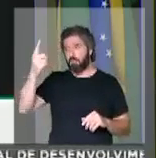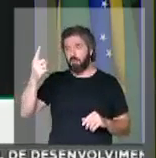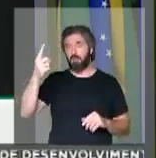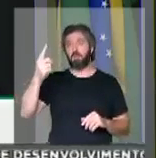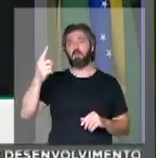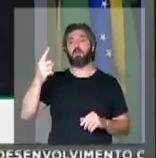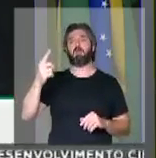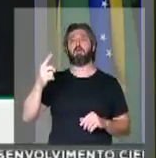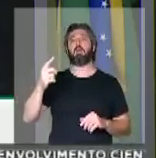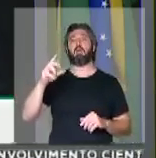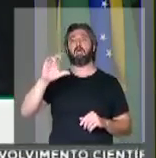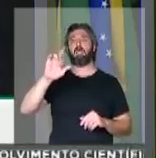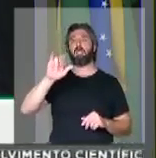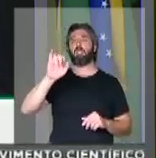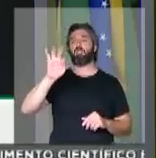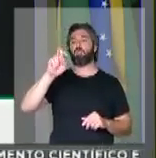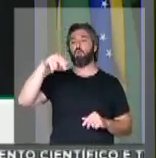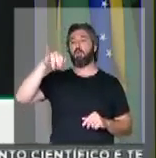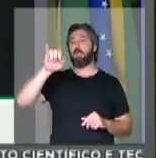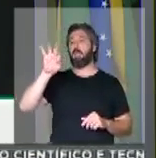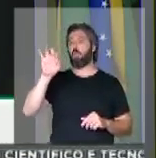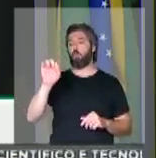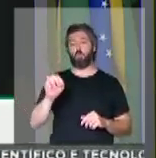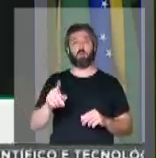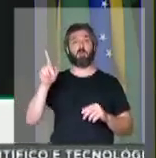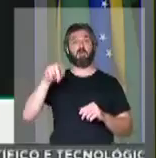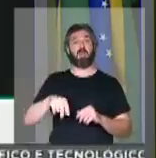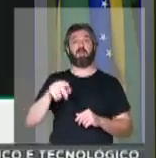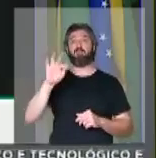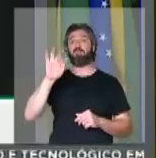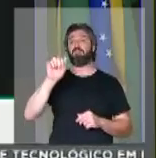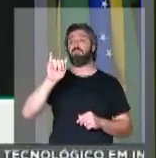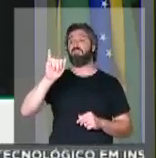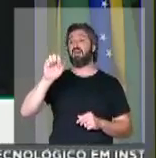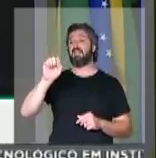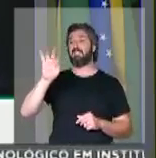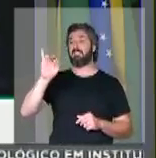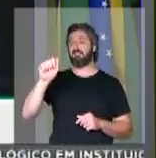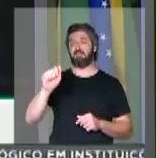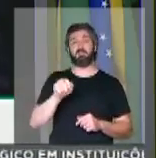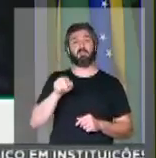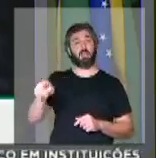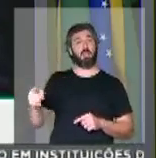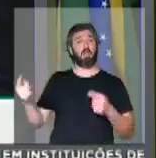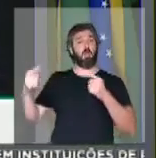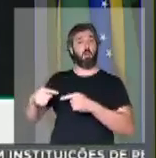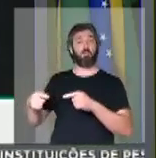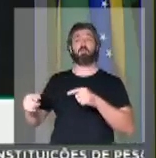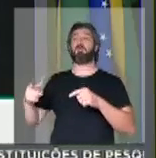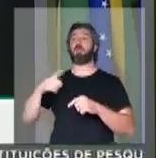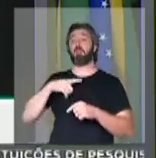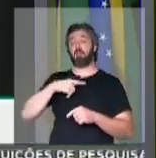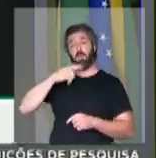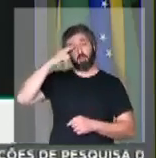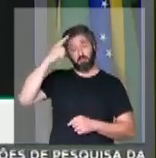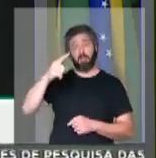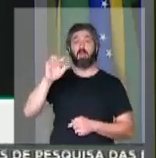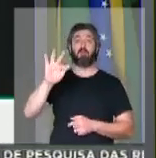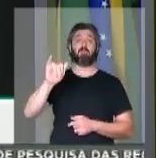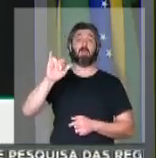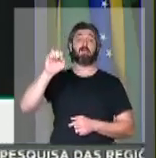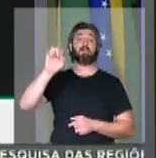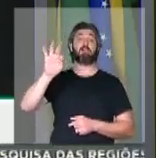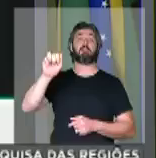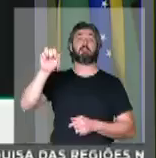cristonieto, é uma ideia fascista. E a oposição tem trazido para esse plenário um ideal fascista,